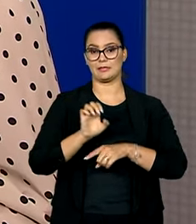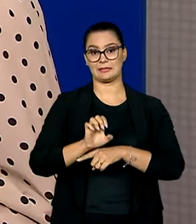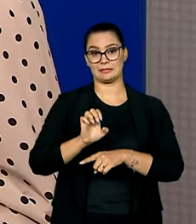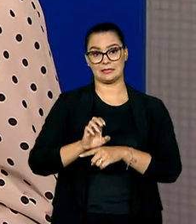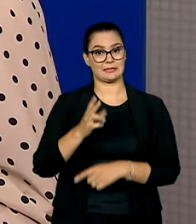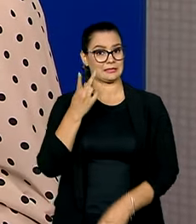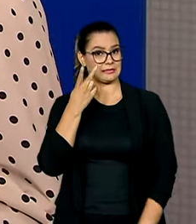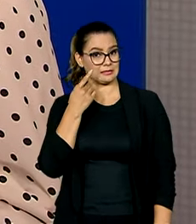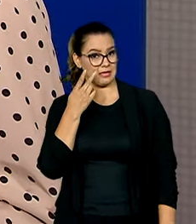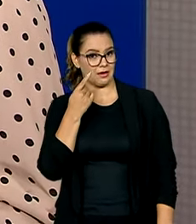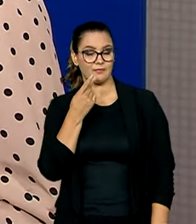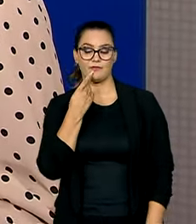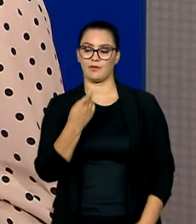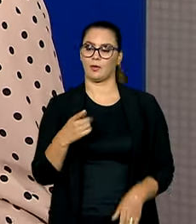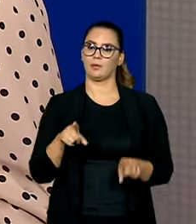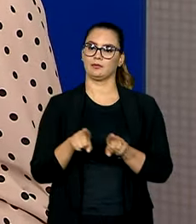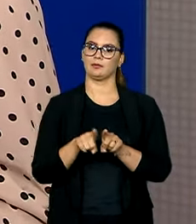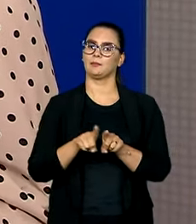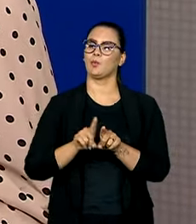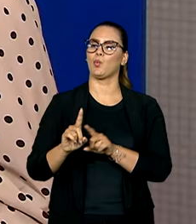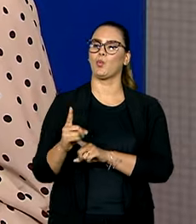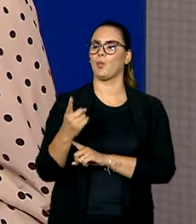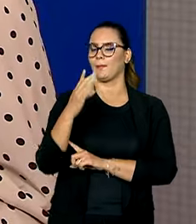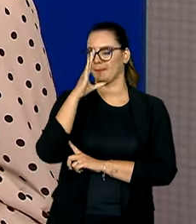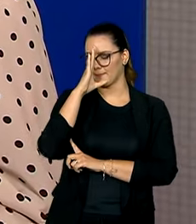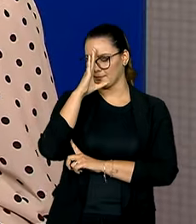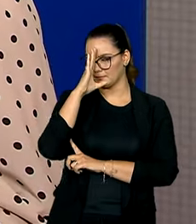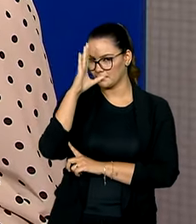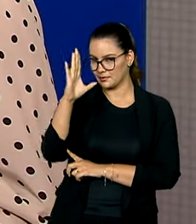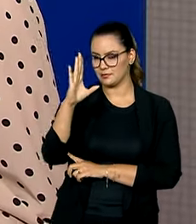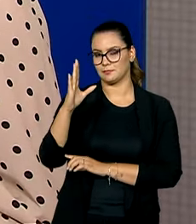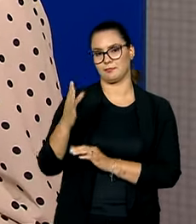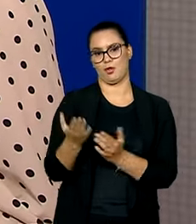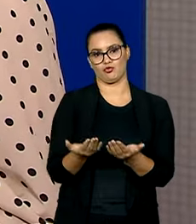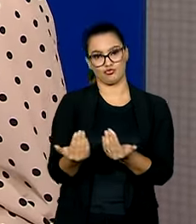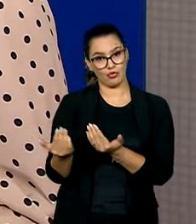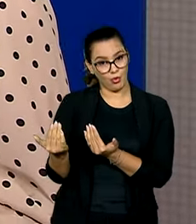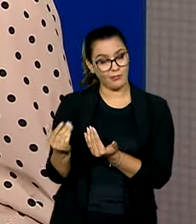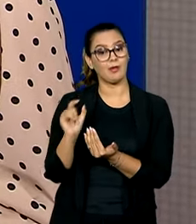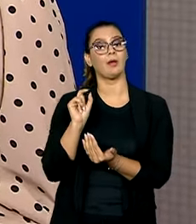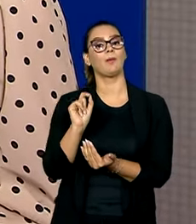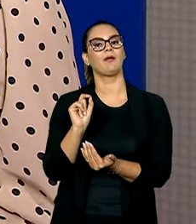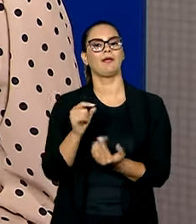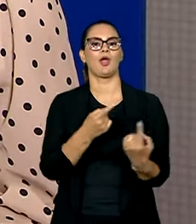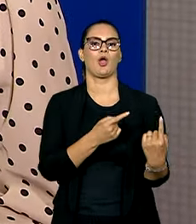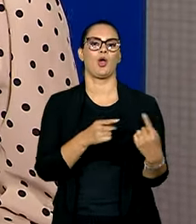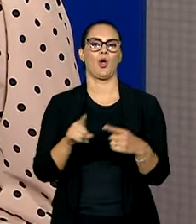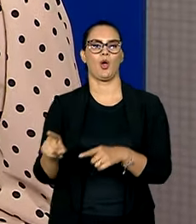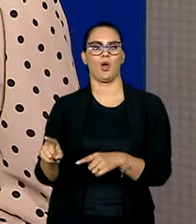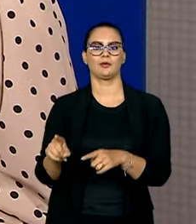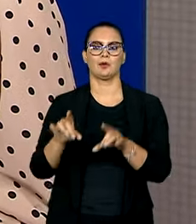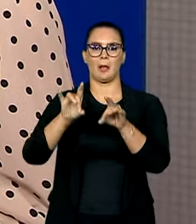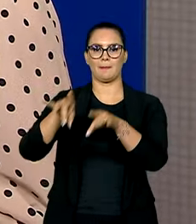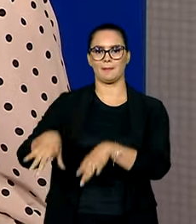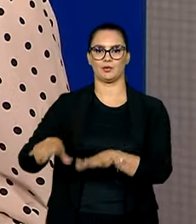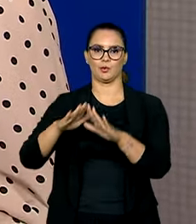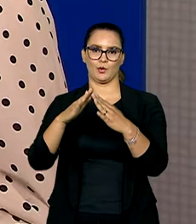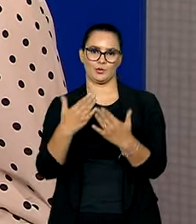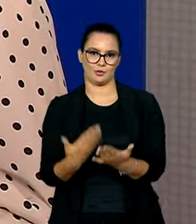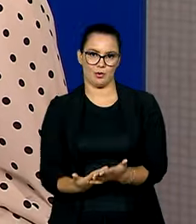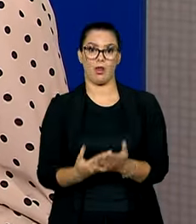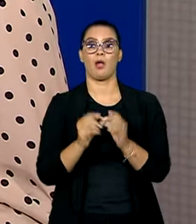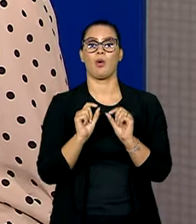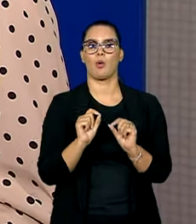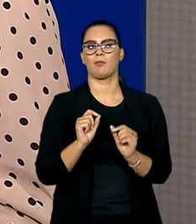do Ceará e afirmou que uma das prioridades para as juventudes é combater a evasão escolar por meio de